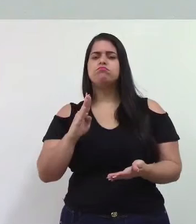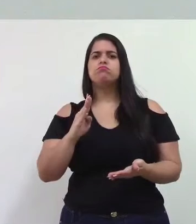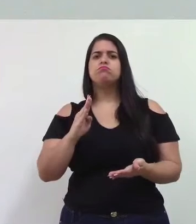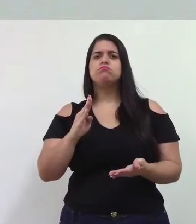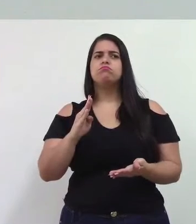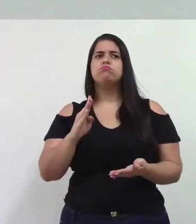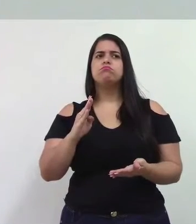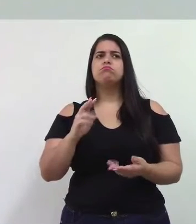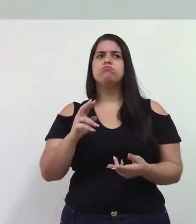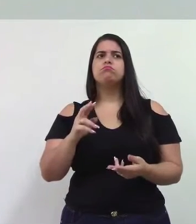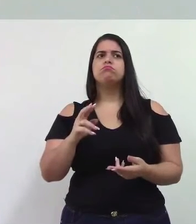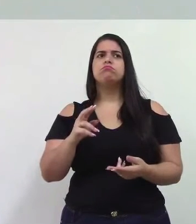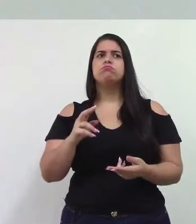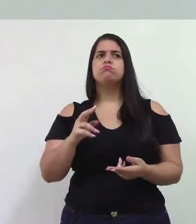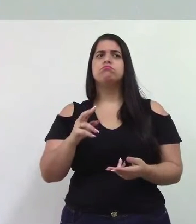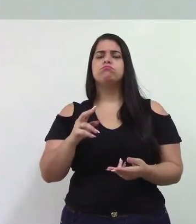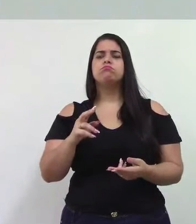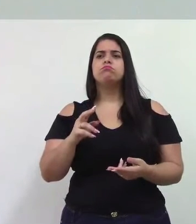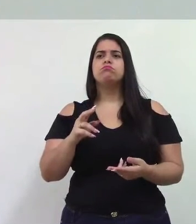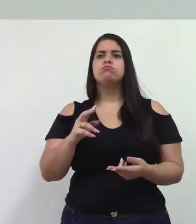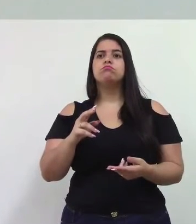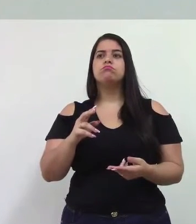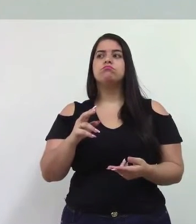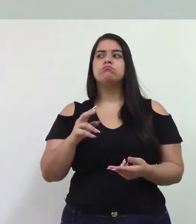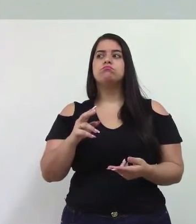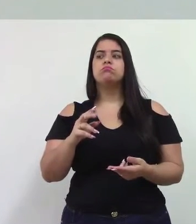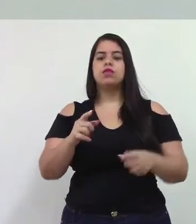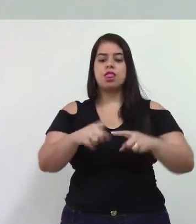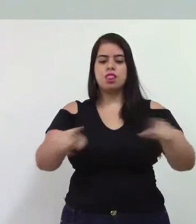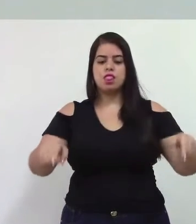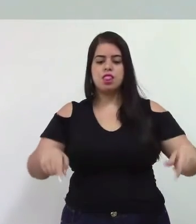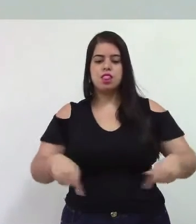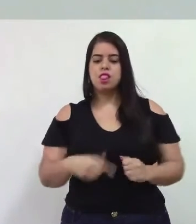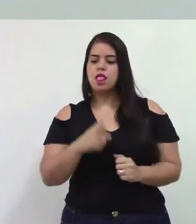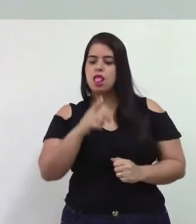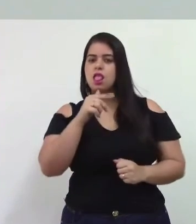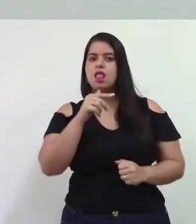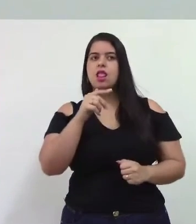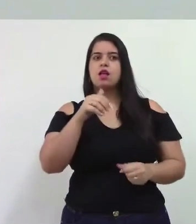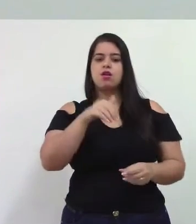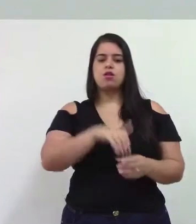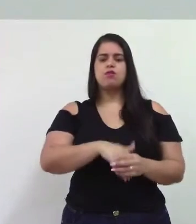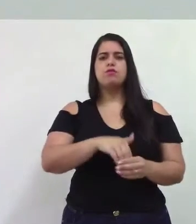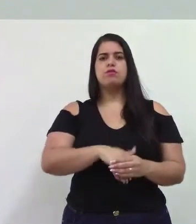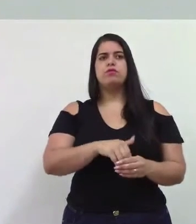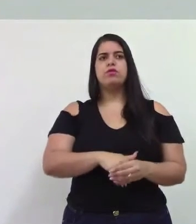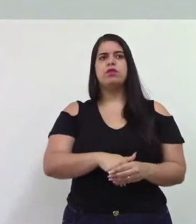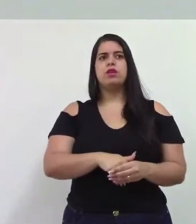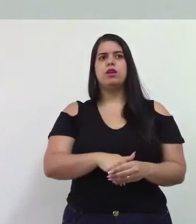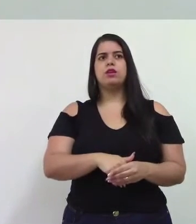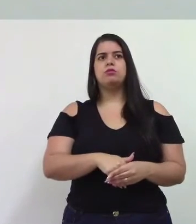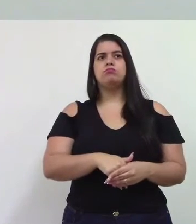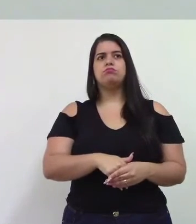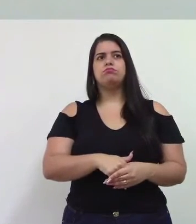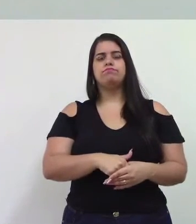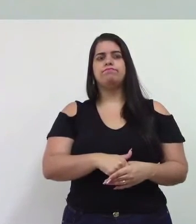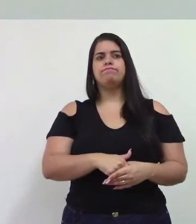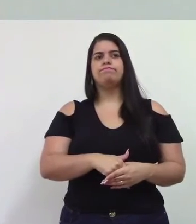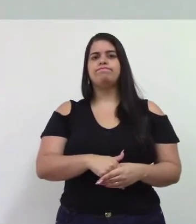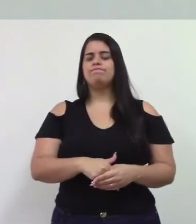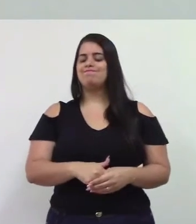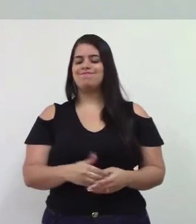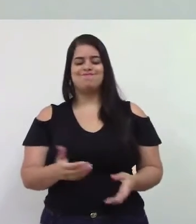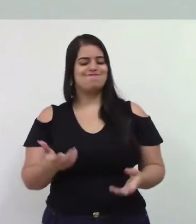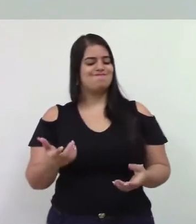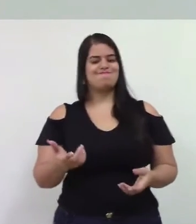naquela data lá no nosso cordeiro dizendo que ia trazer a barragem votei mas votei com o pé atrás e me arrependi e não vou me